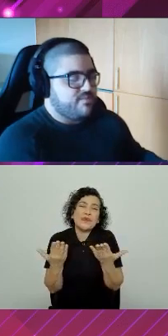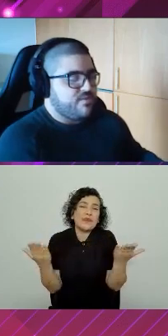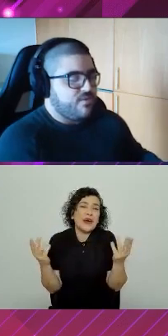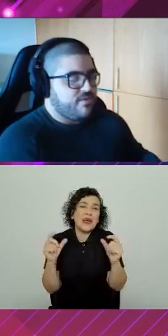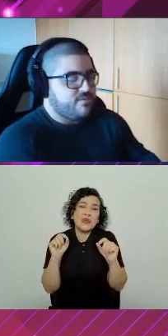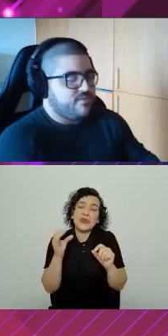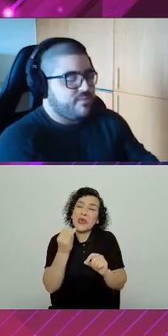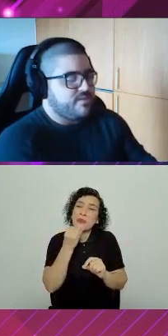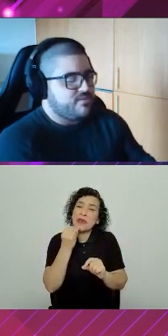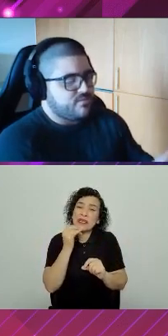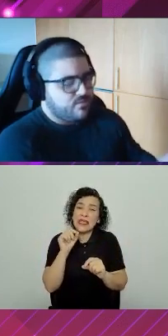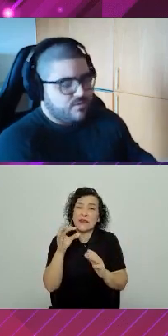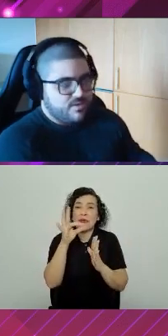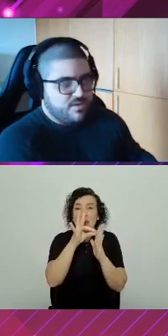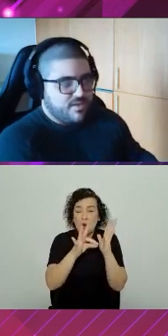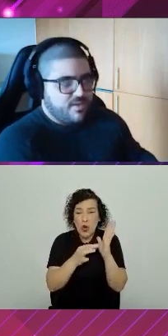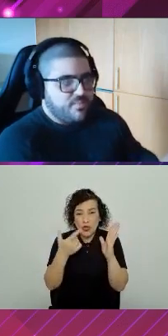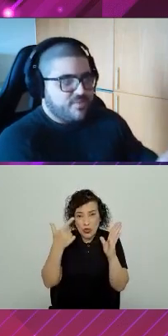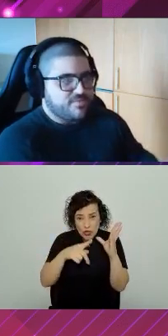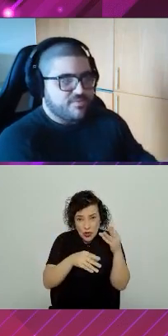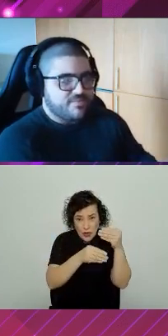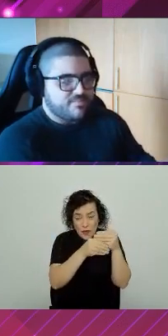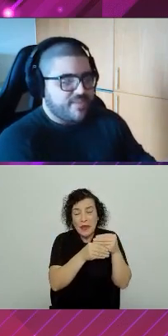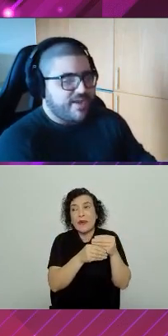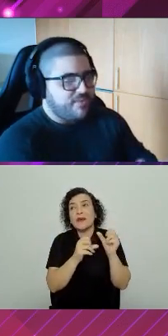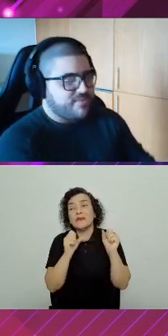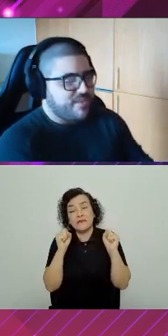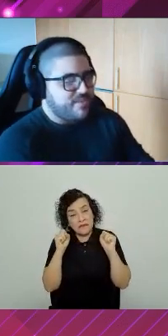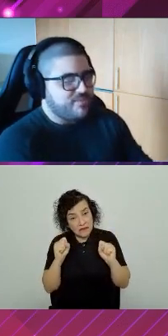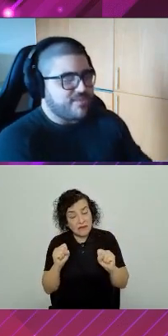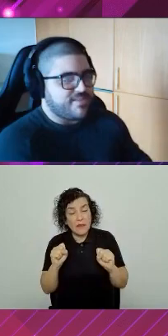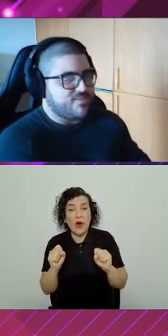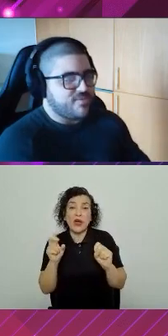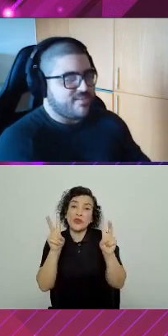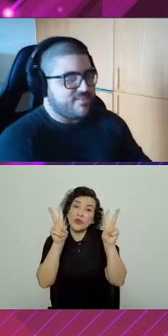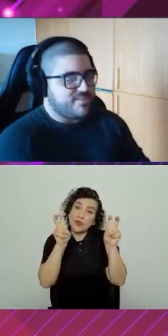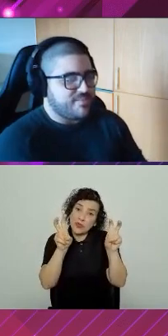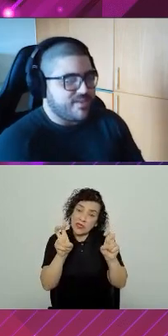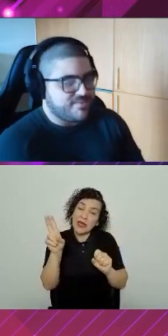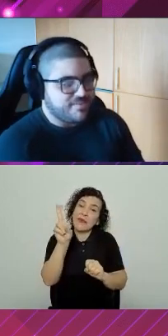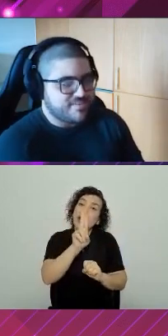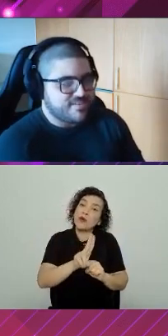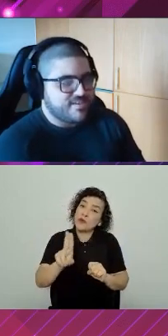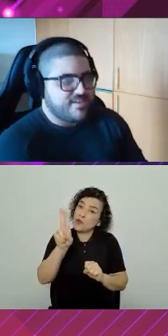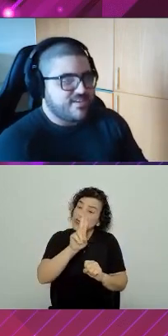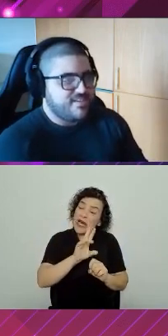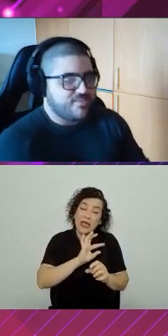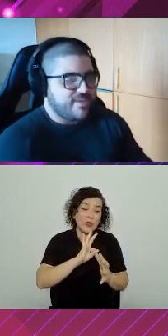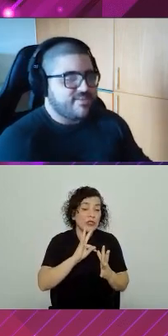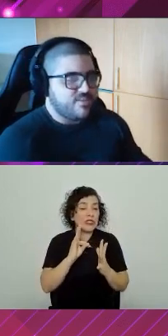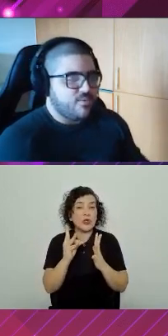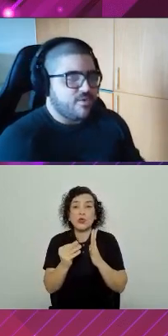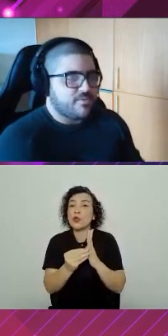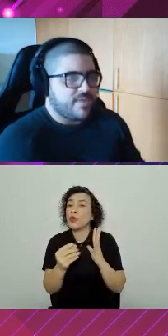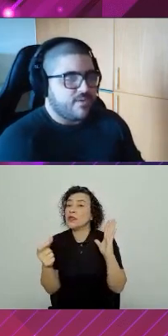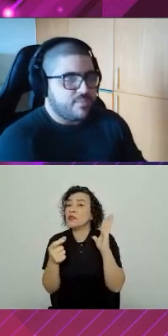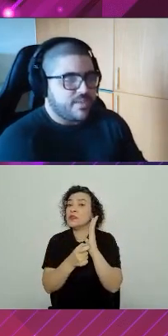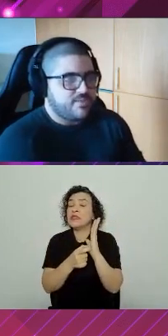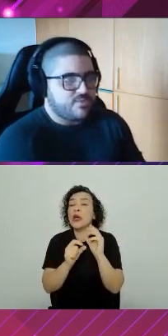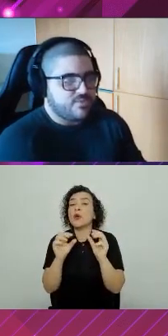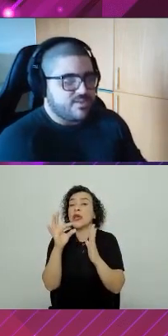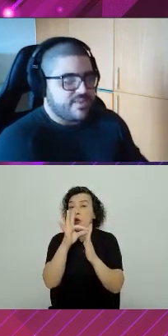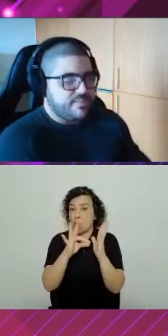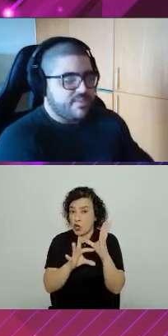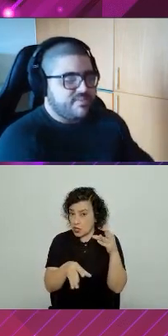acoplamento de código novamente. Então, eu posso pegar o tema e usar em todas as minhas aplicações. Isso não quer dizer que o meu código está